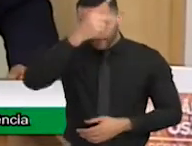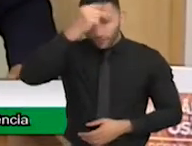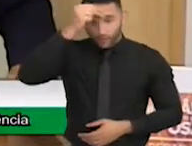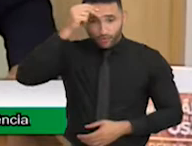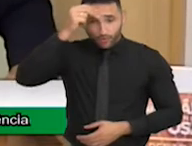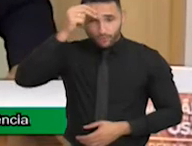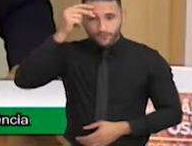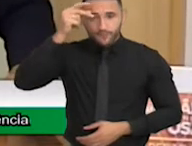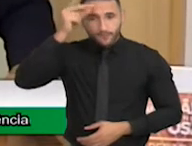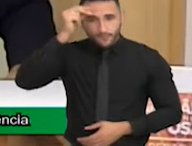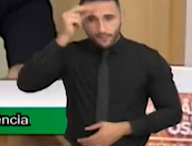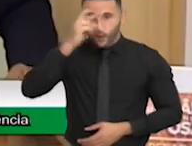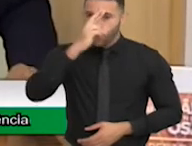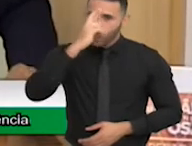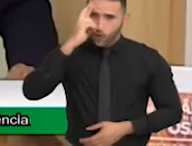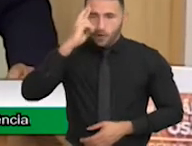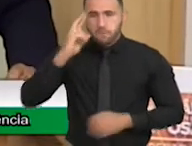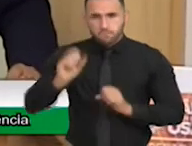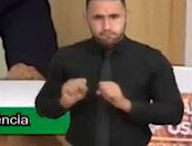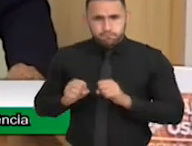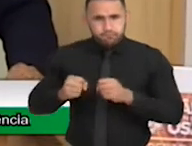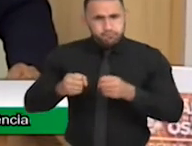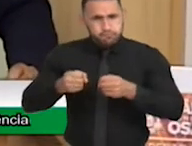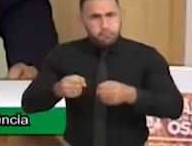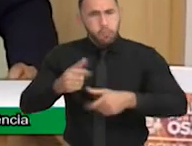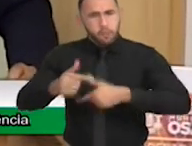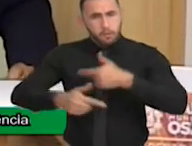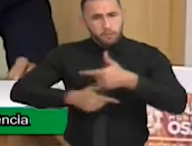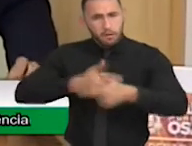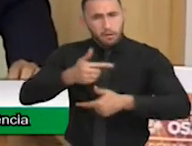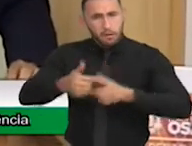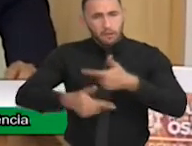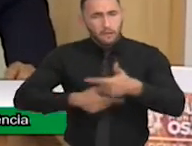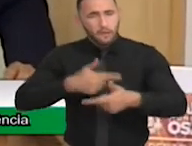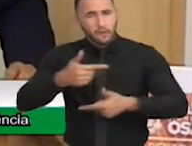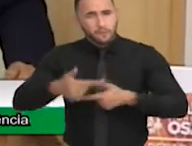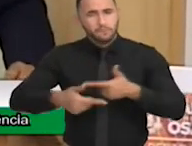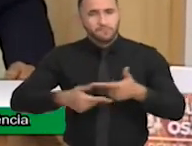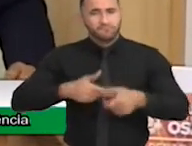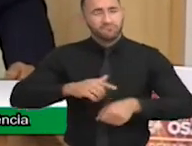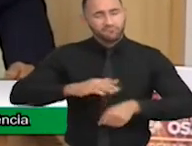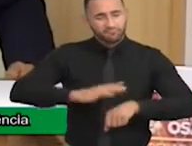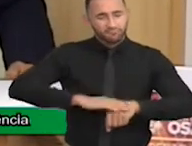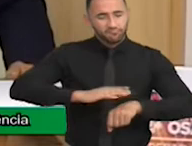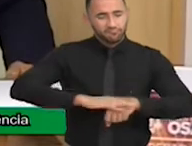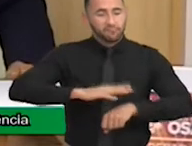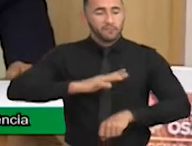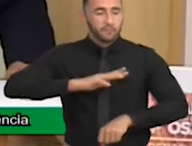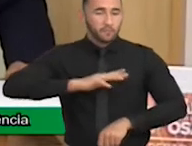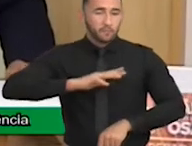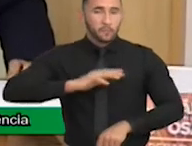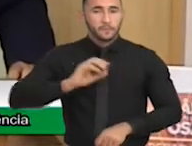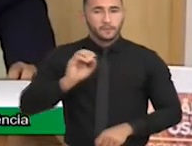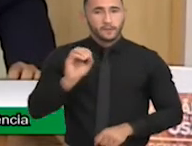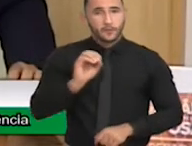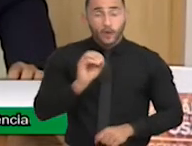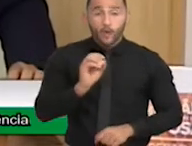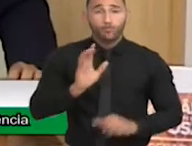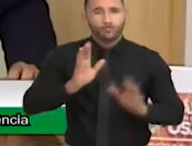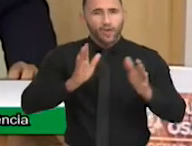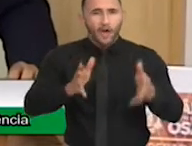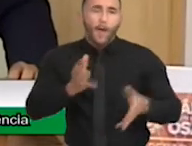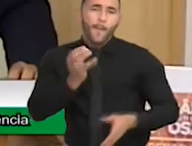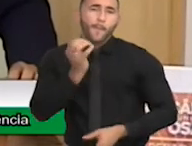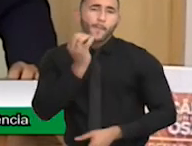pelo empenho, pelo trabalho que ele vem fazendo na cidade. tive a oportunidade